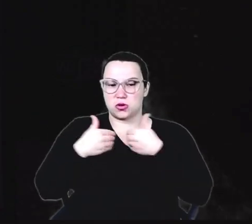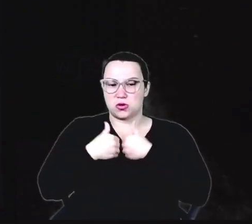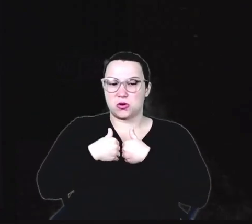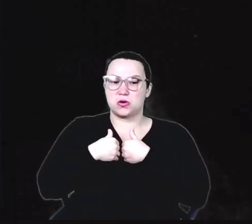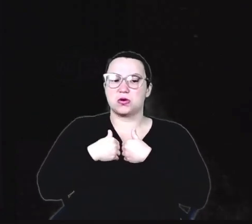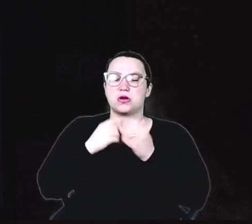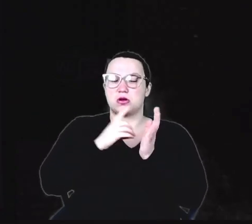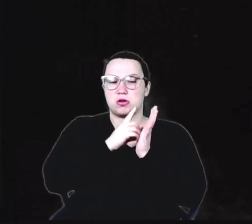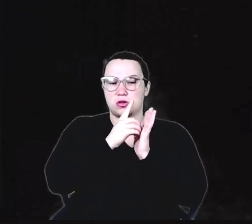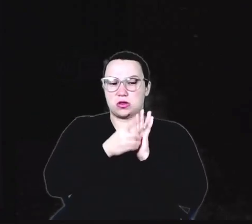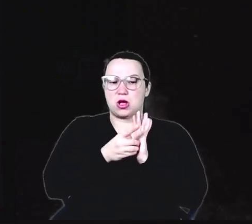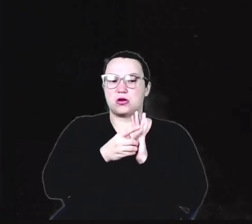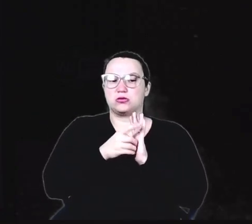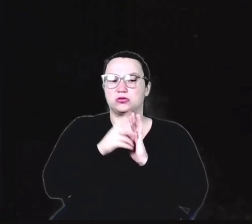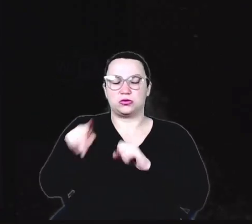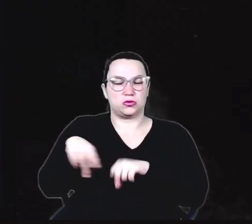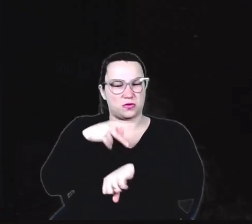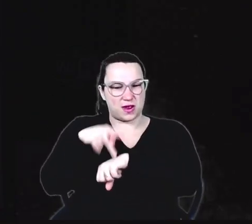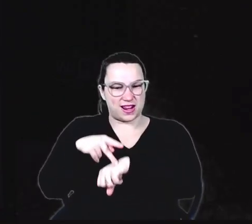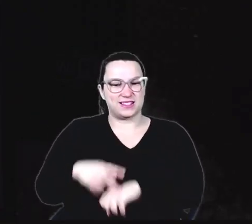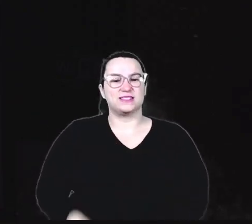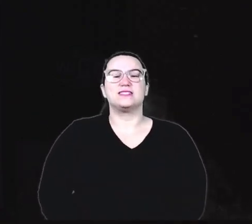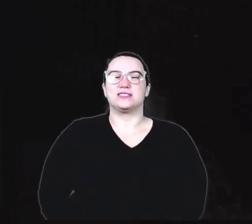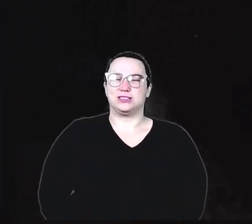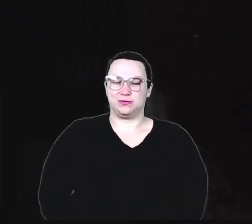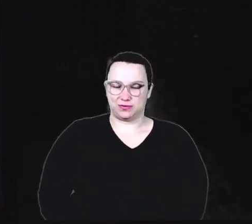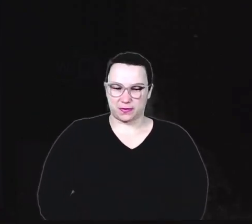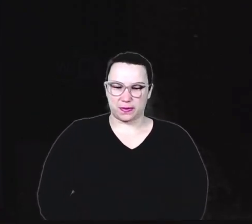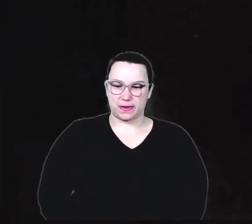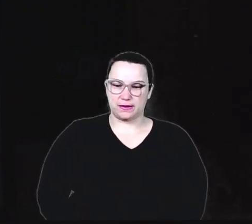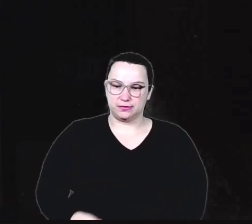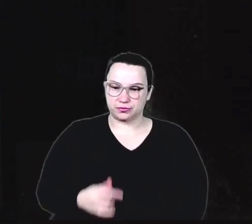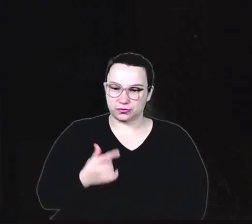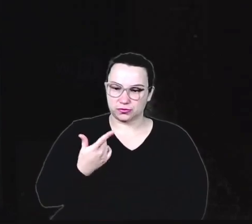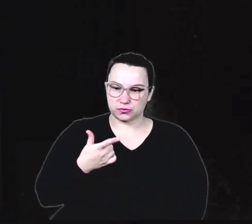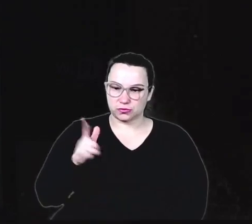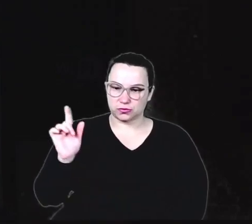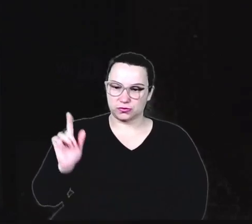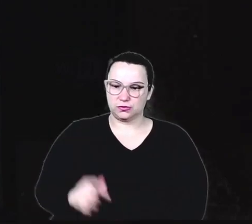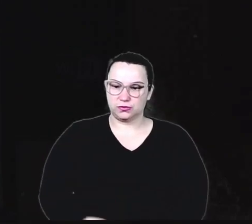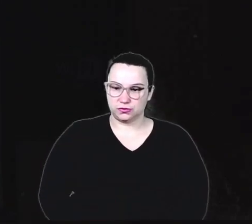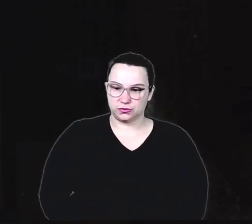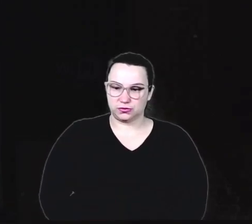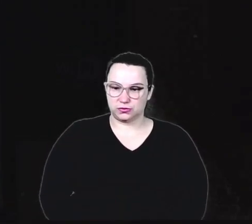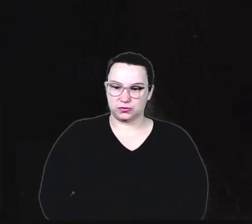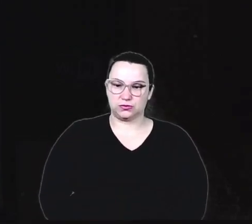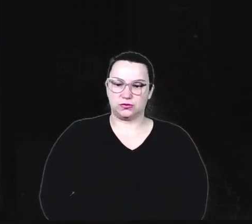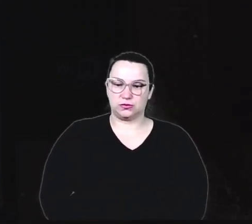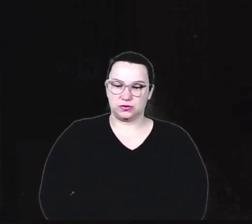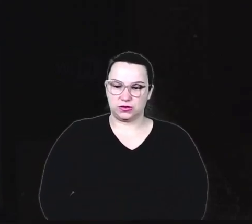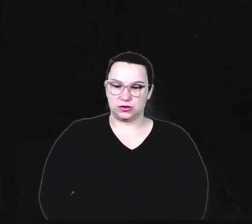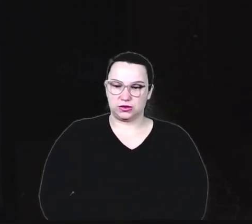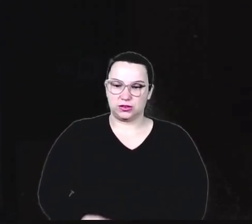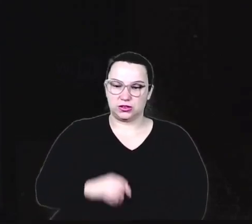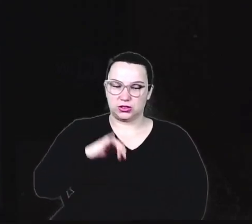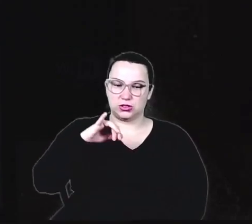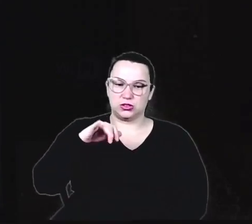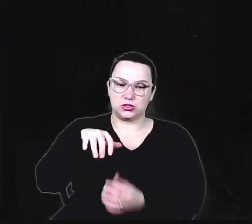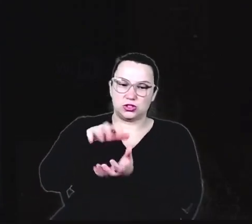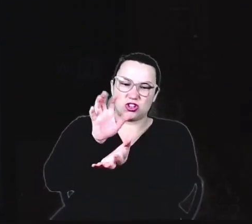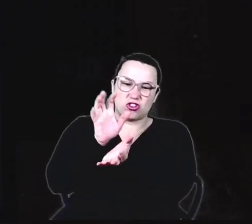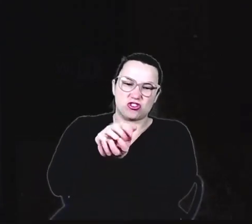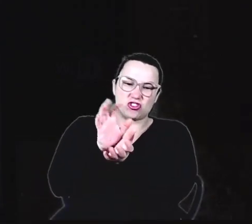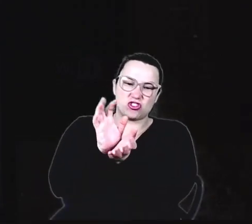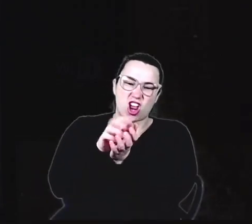do país. Ai, que legal! E um outro recurso é esse jacaré feito de cano de